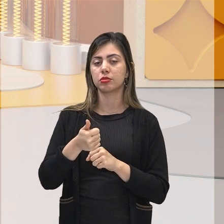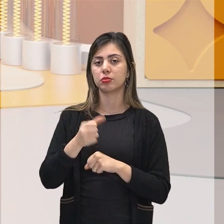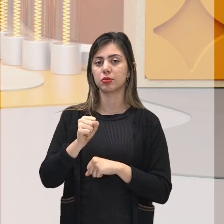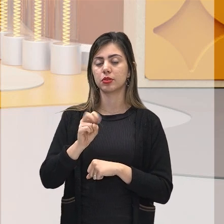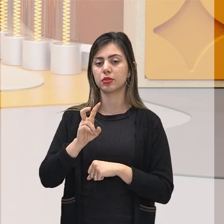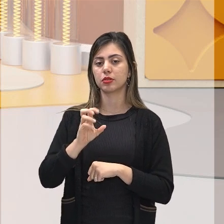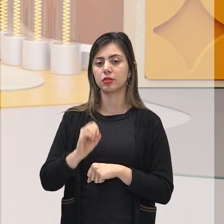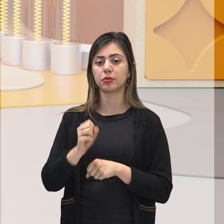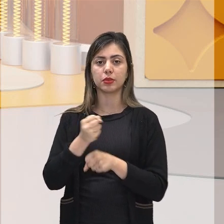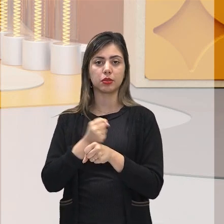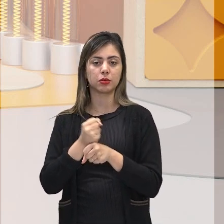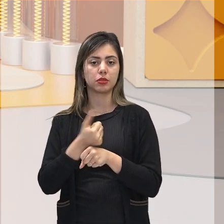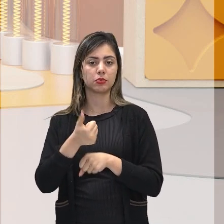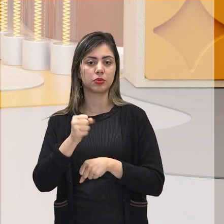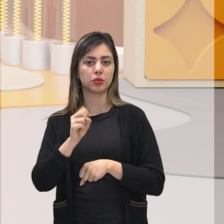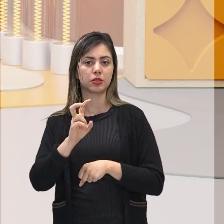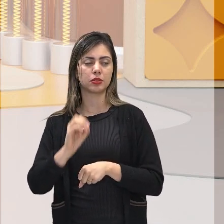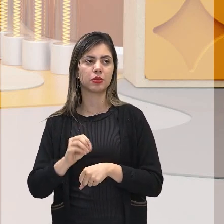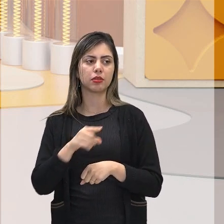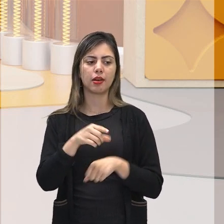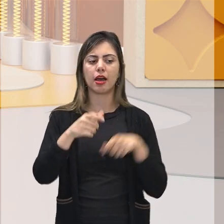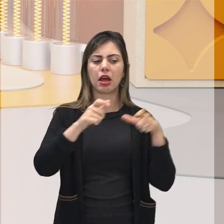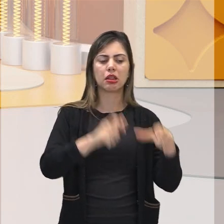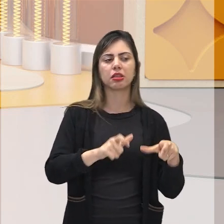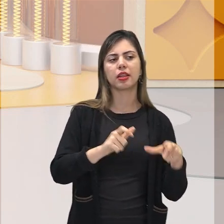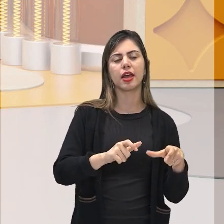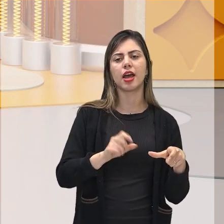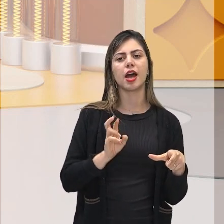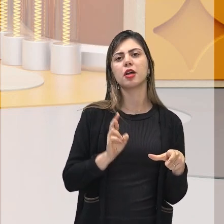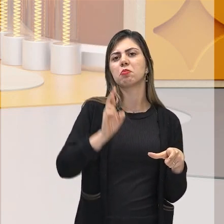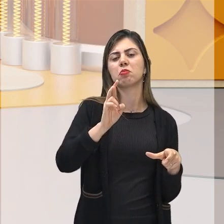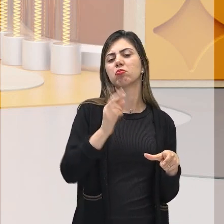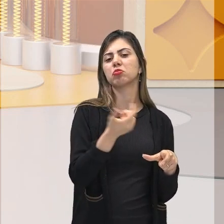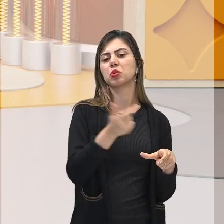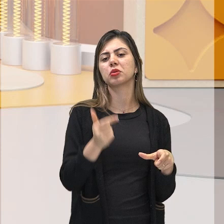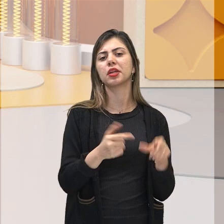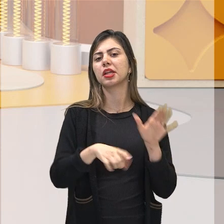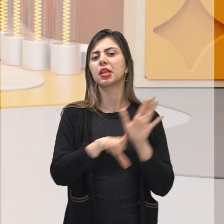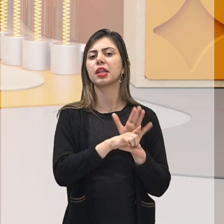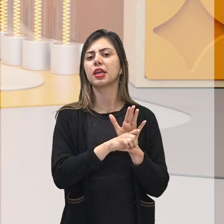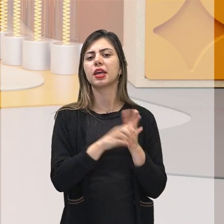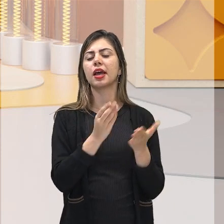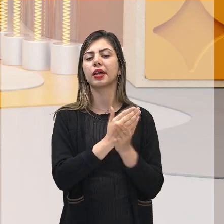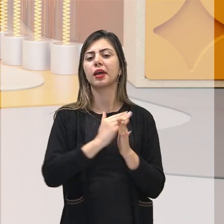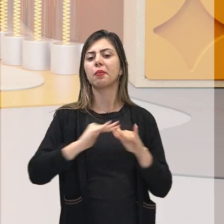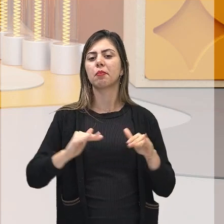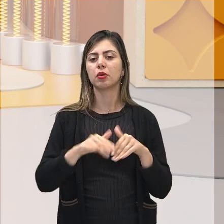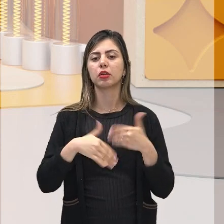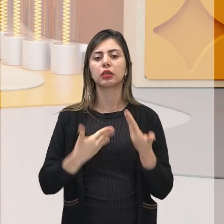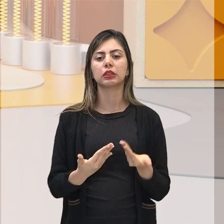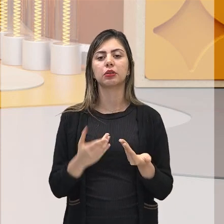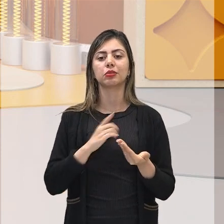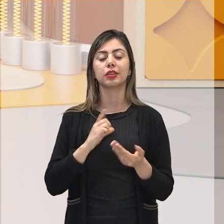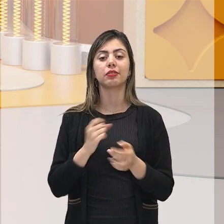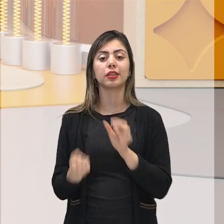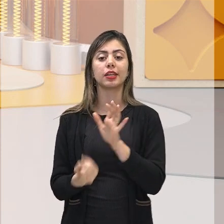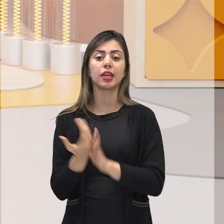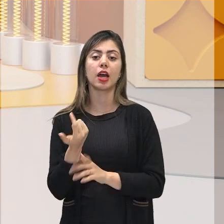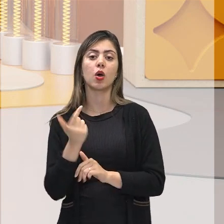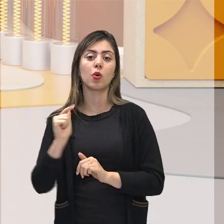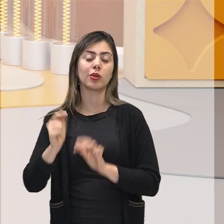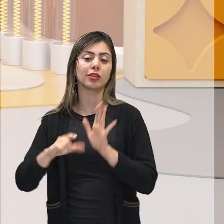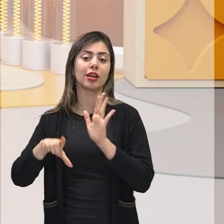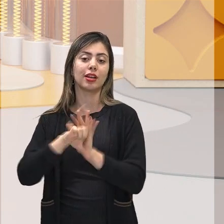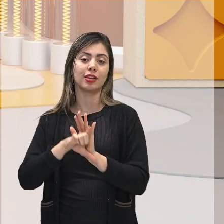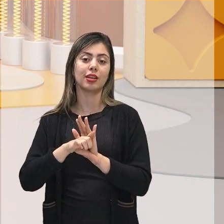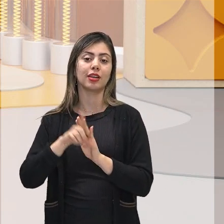assim, de ninguém. Pararam de não ter leis. Foi criada uma lei especificamente para o processo de ocupação da terra.